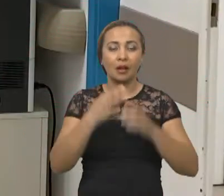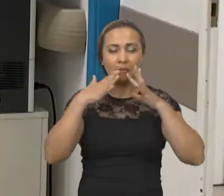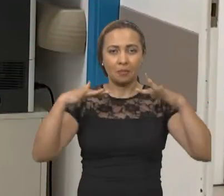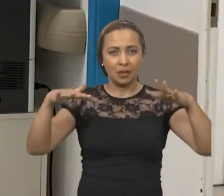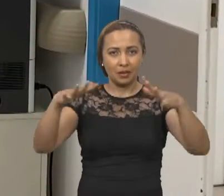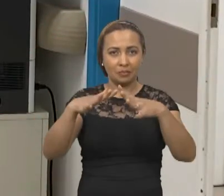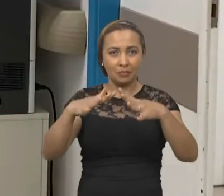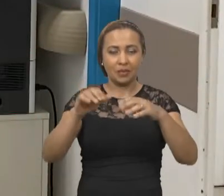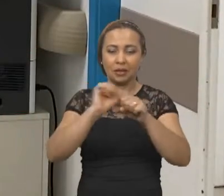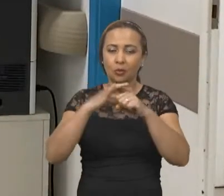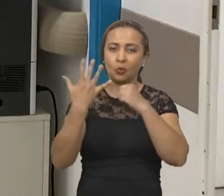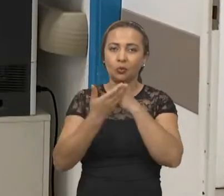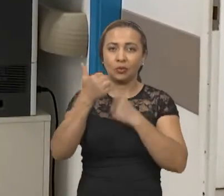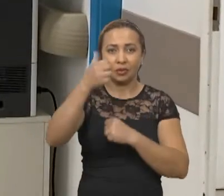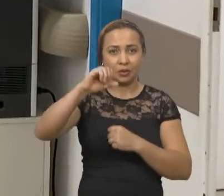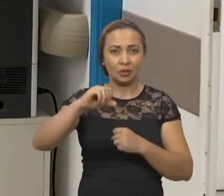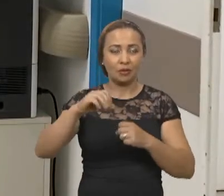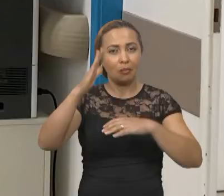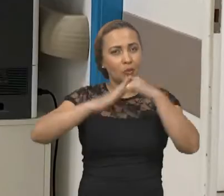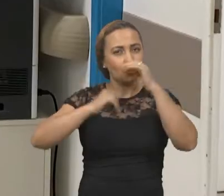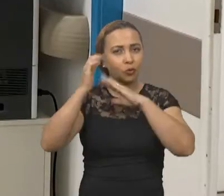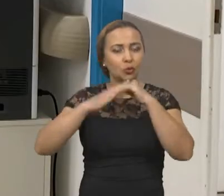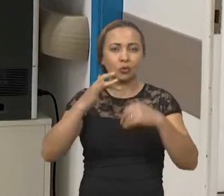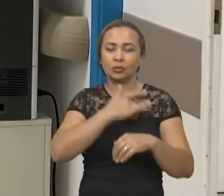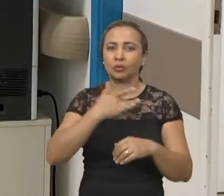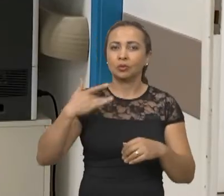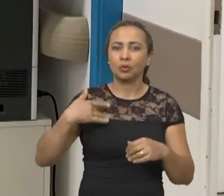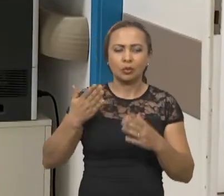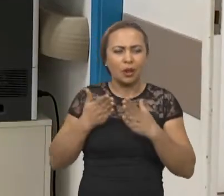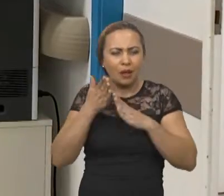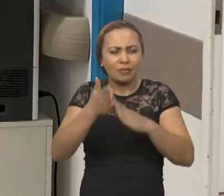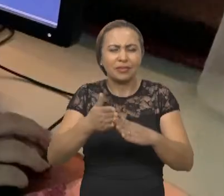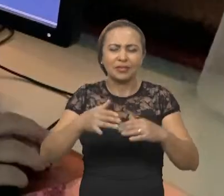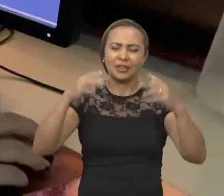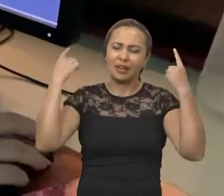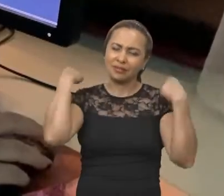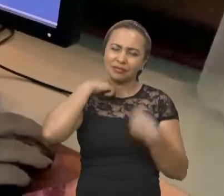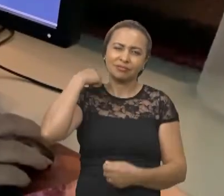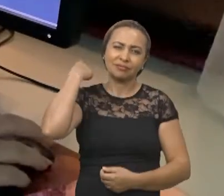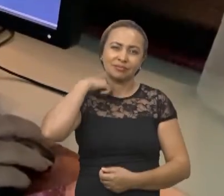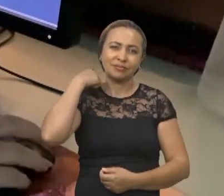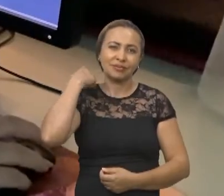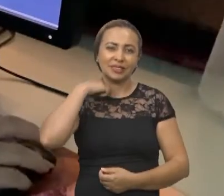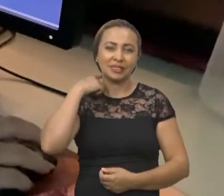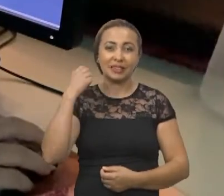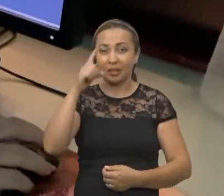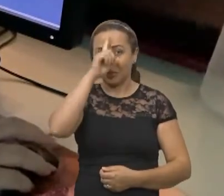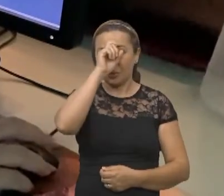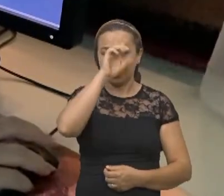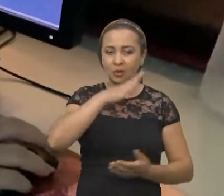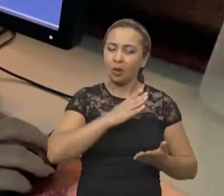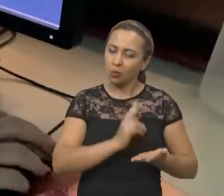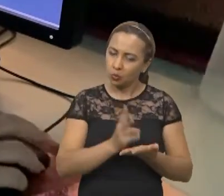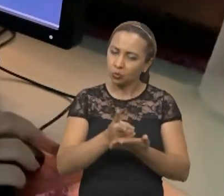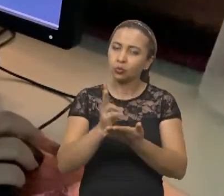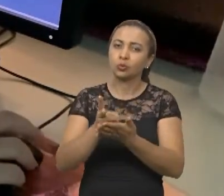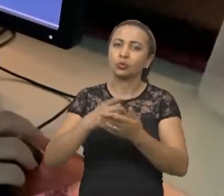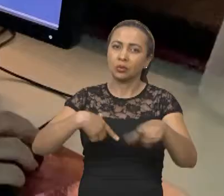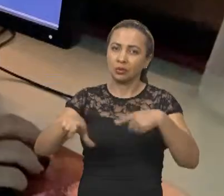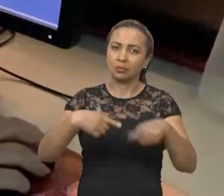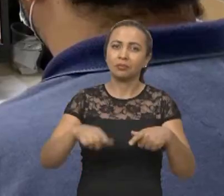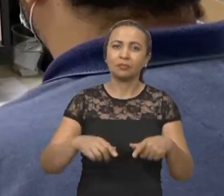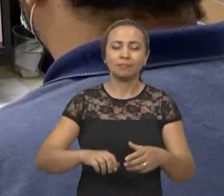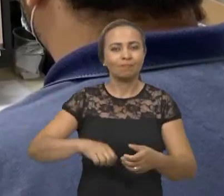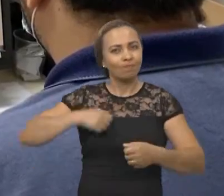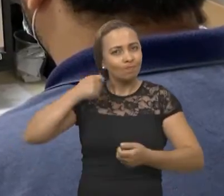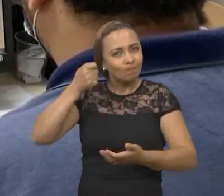A pandemia da Covid-19 levou os profissionais da área da saúde ao limite do cansaço. Os hospitais seguem funcionando em